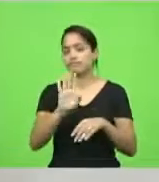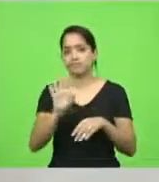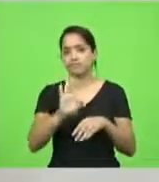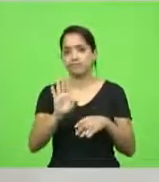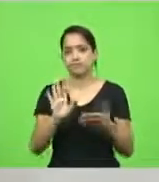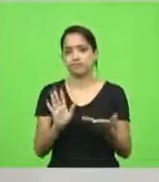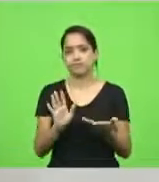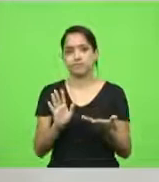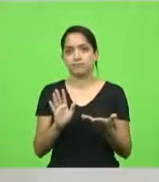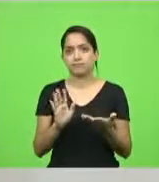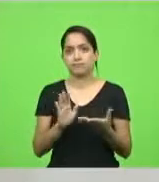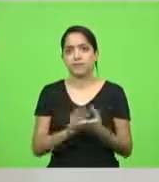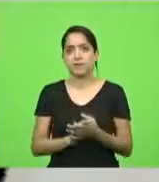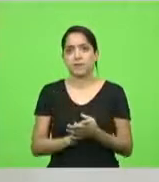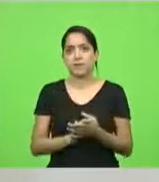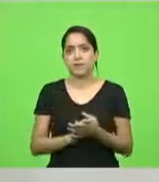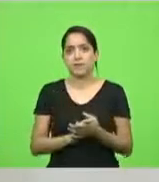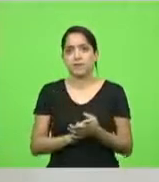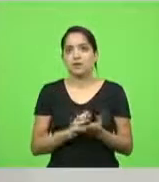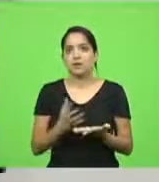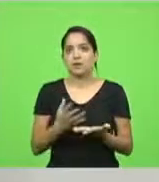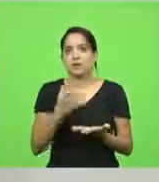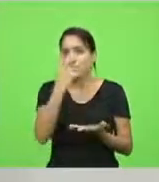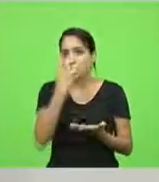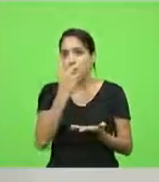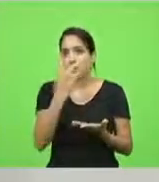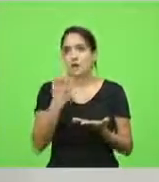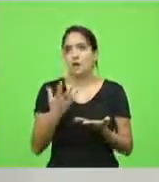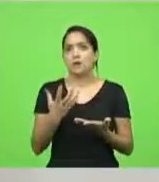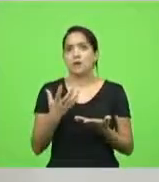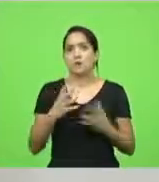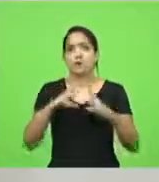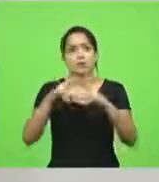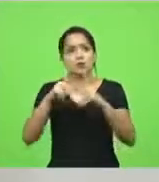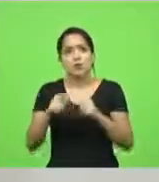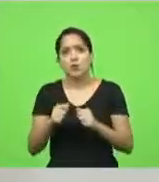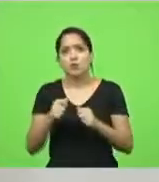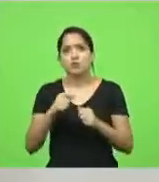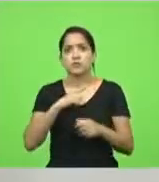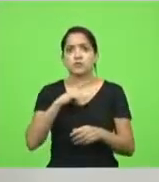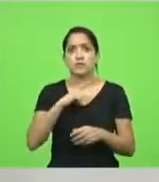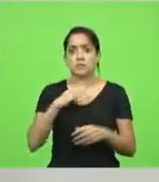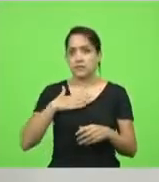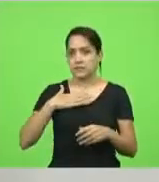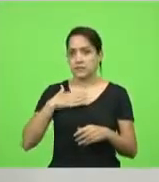Os caras ficam bicudos comigo. Pô, Lima, todo mundo tem, quase todo mundo, eu não tenho.